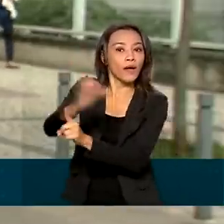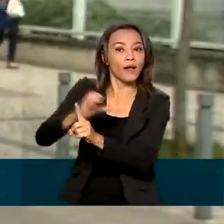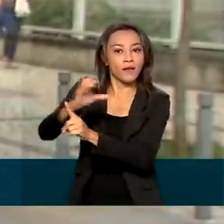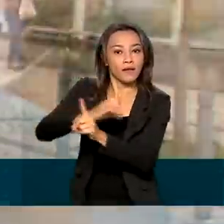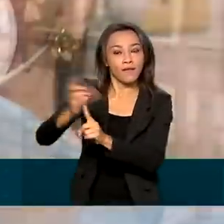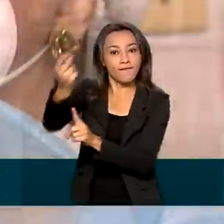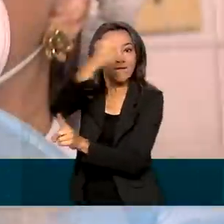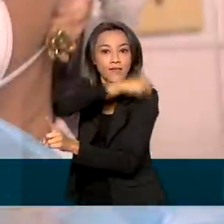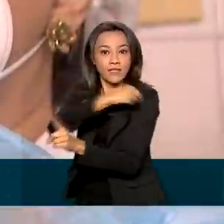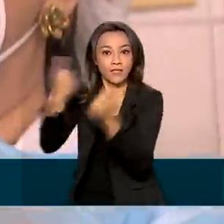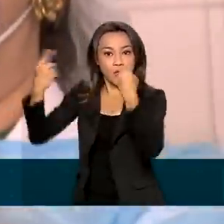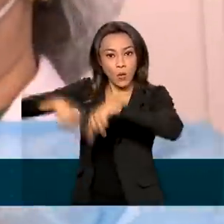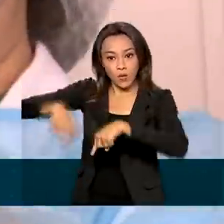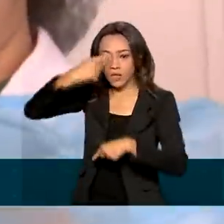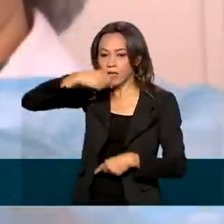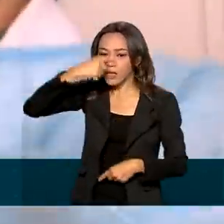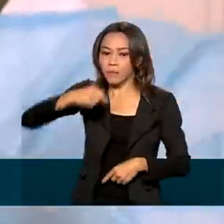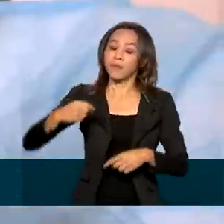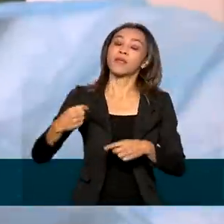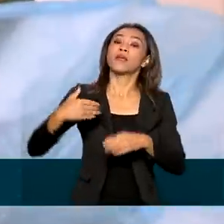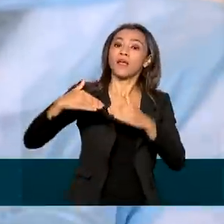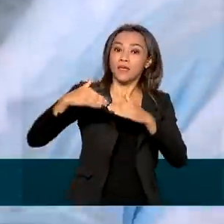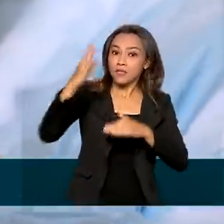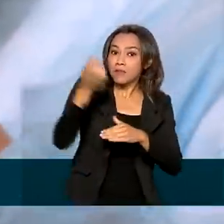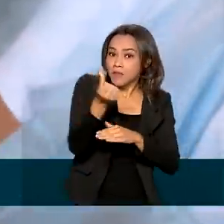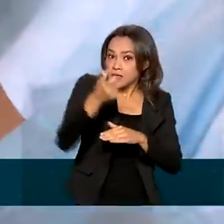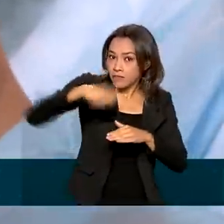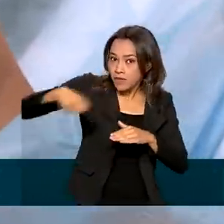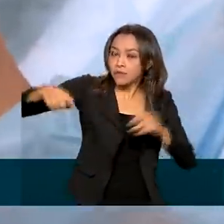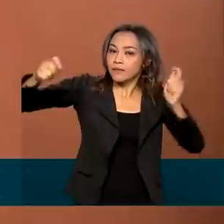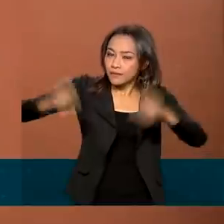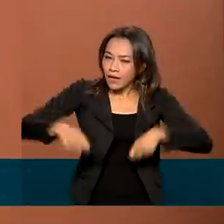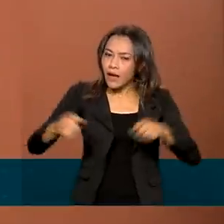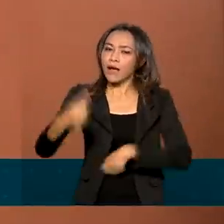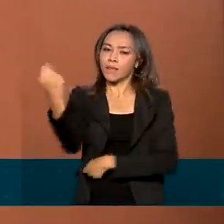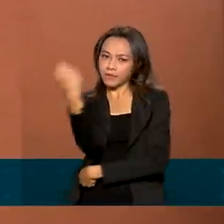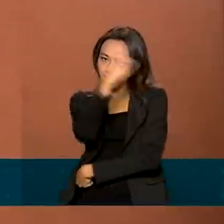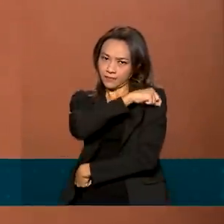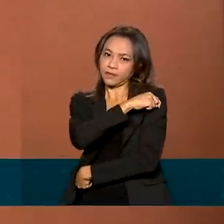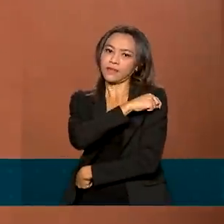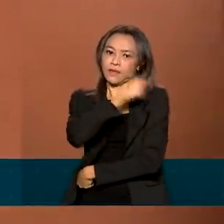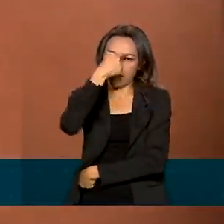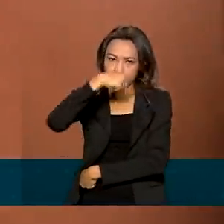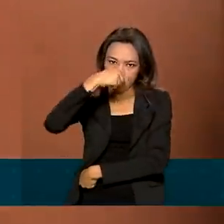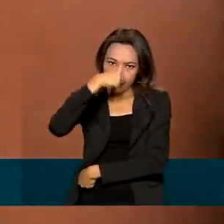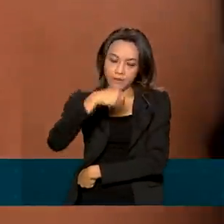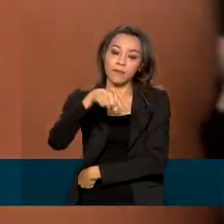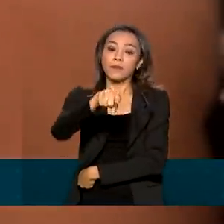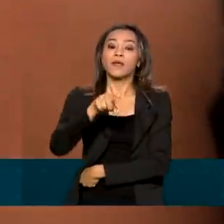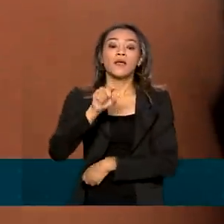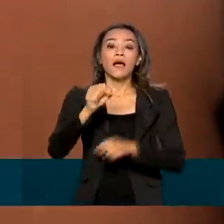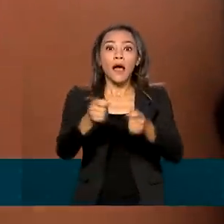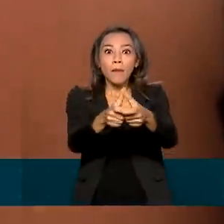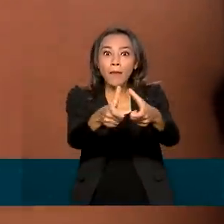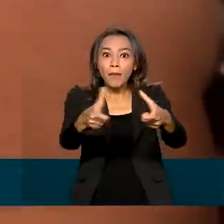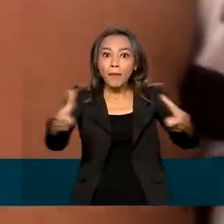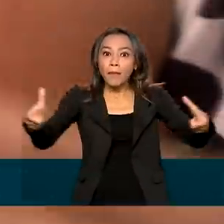a gripe. Todas as pessoas com mais de seis meses de idade vão poder se imunizar contra a influenza. A ampliação da imunização